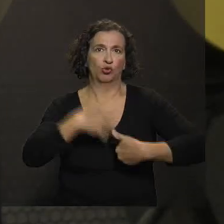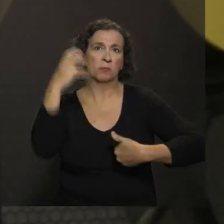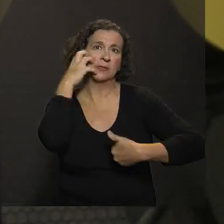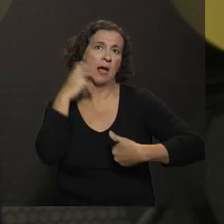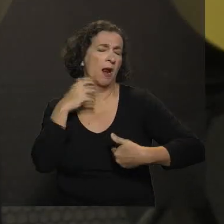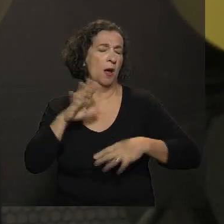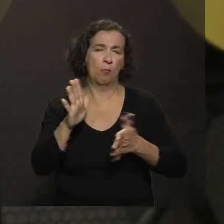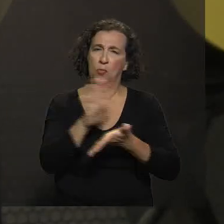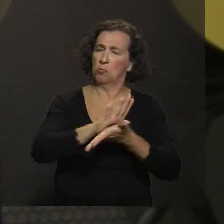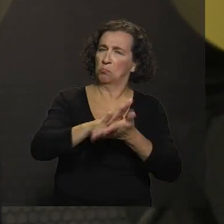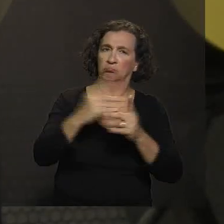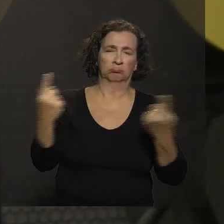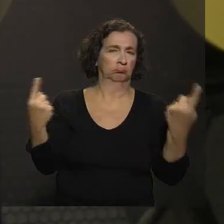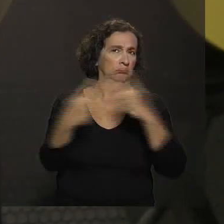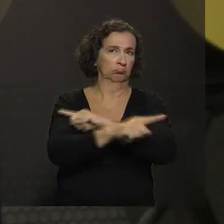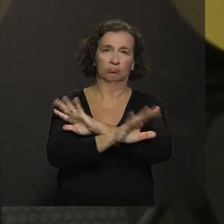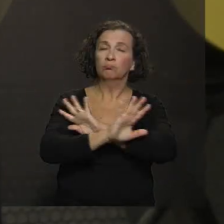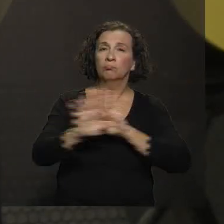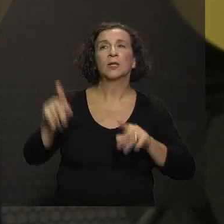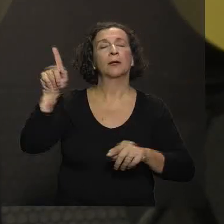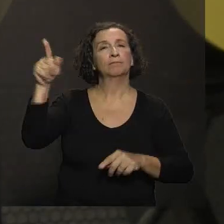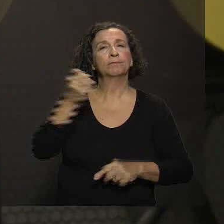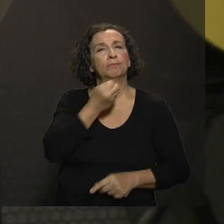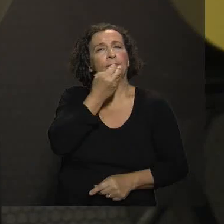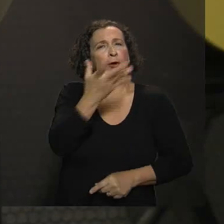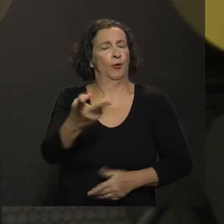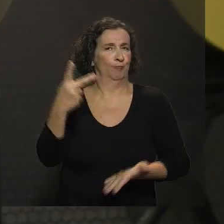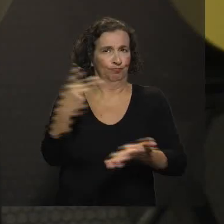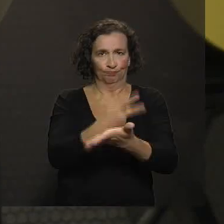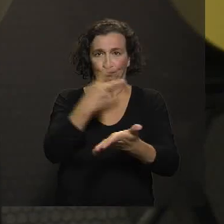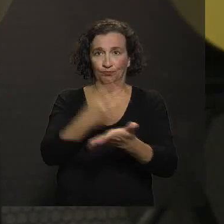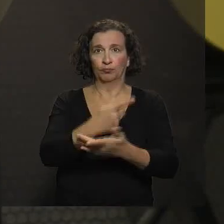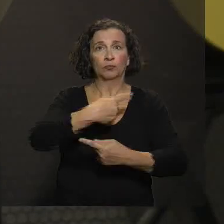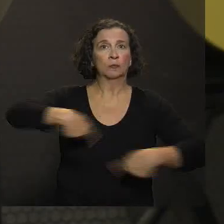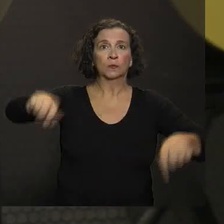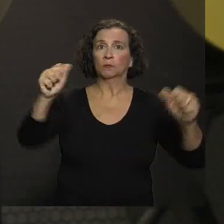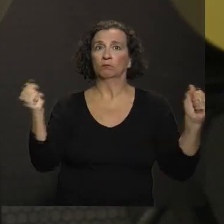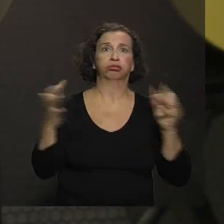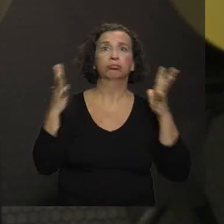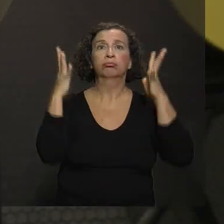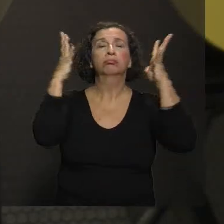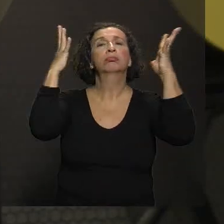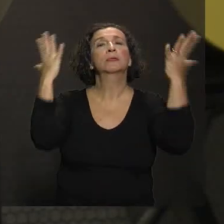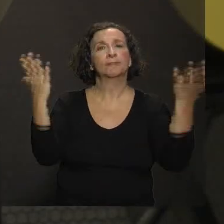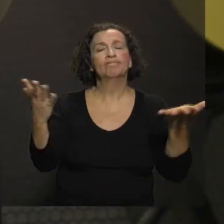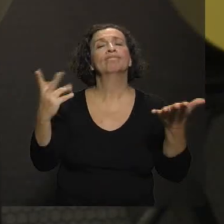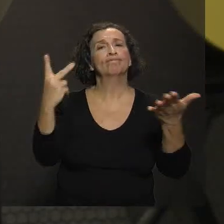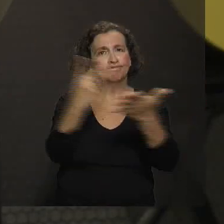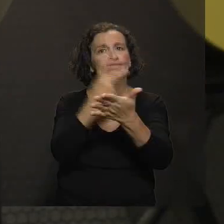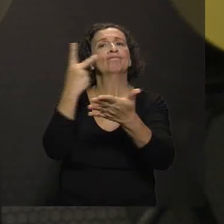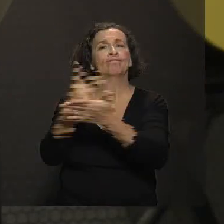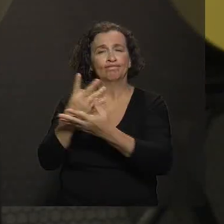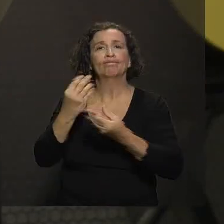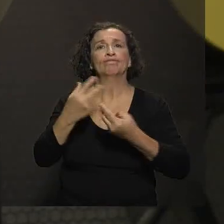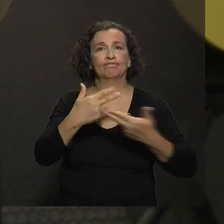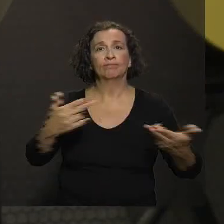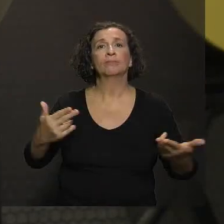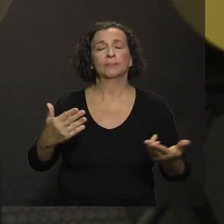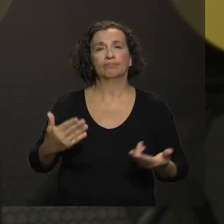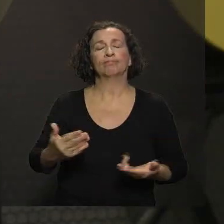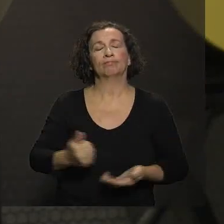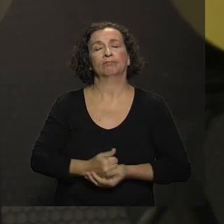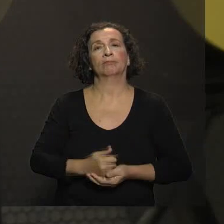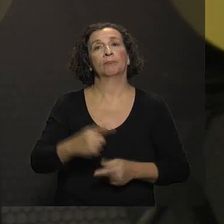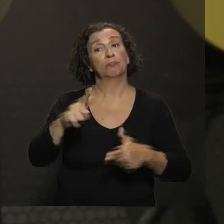realmente uma publicação extremamente inconsequente e que causou danos, talvez em alguma situação até irreparável